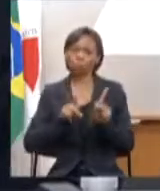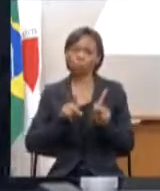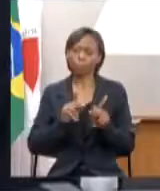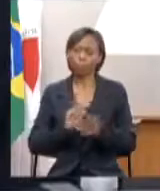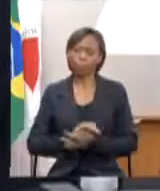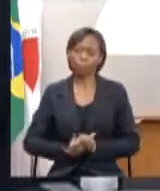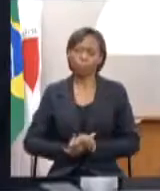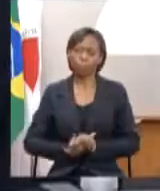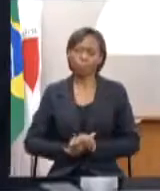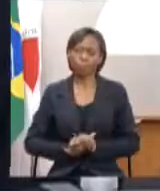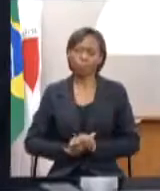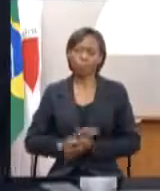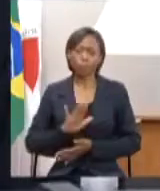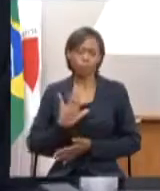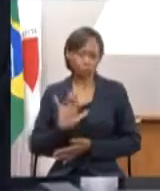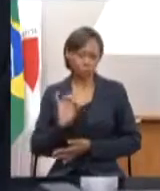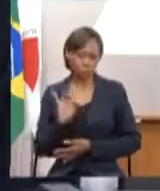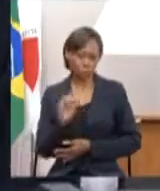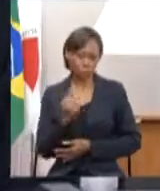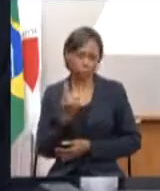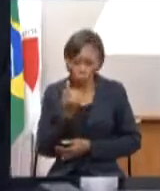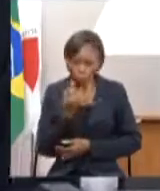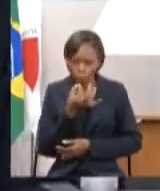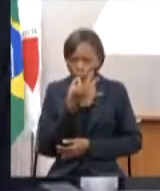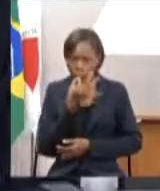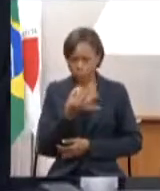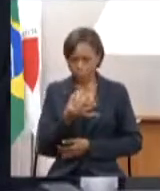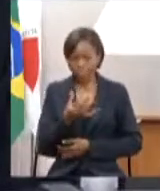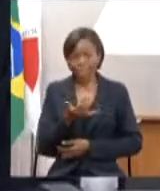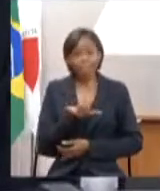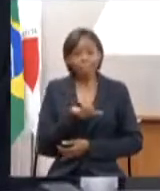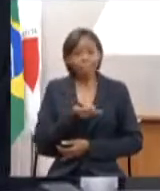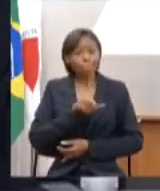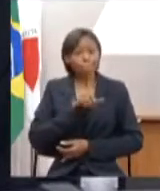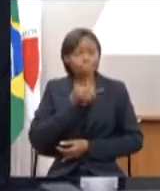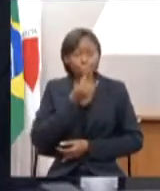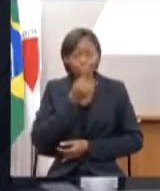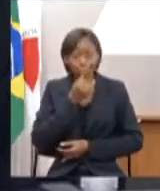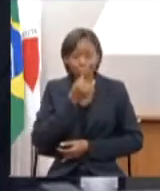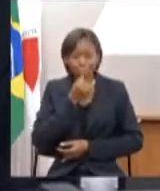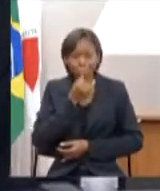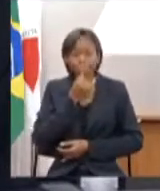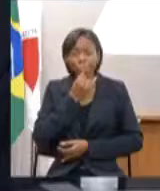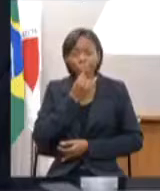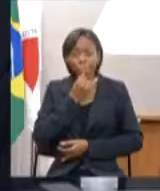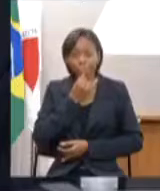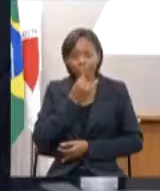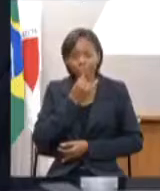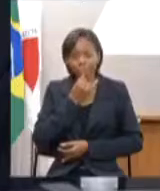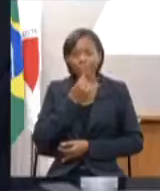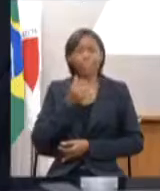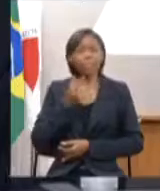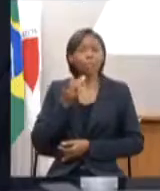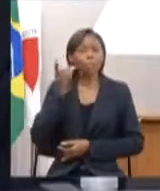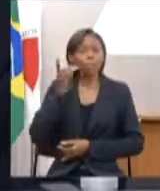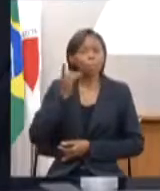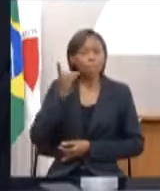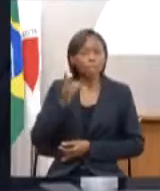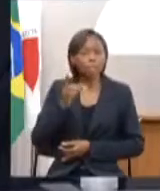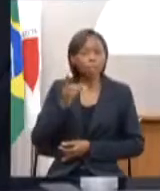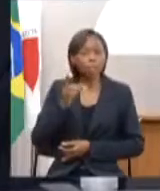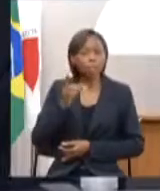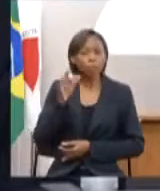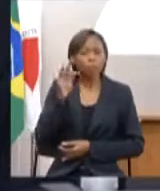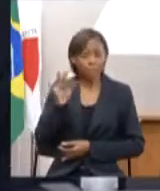só apenas um comentário queria lamentar profundamente a intervenção do deputado federal Rogério Correia